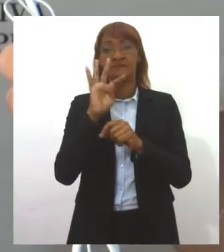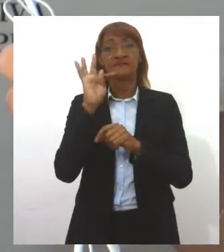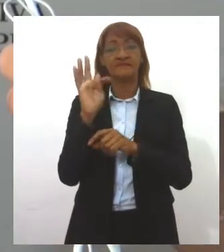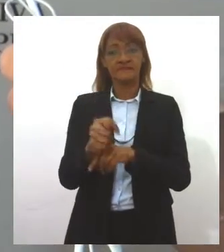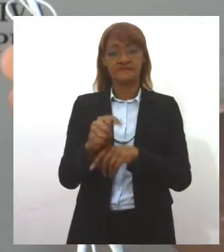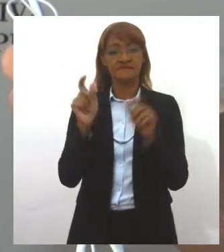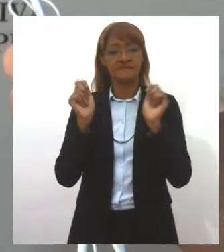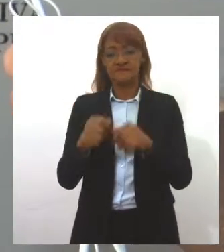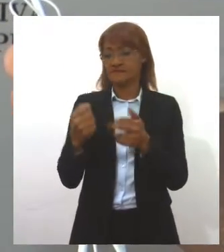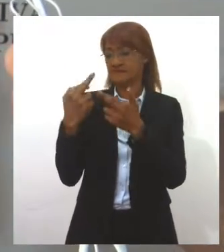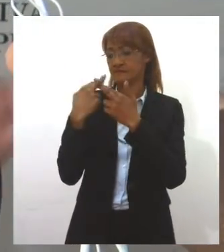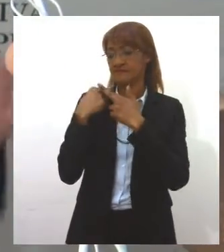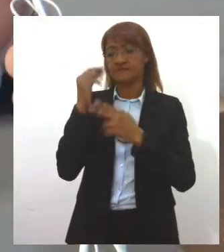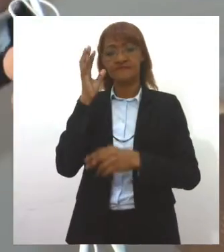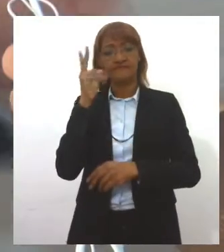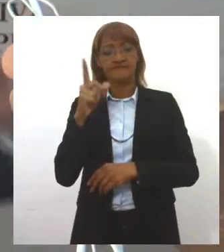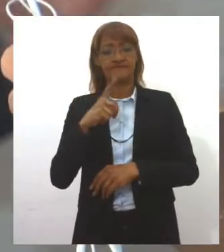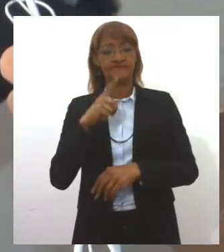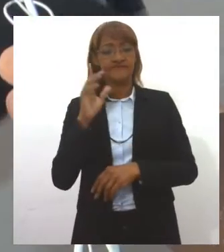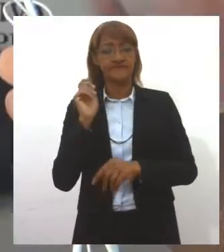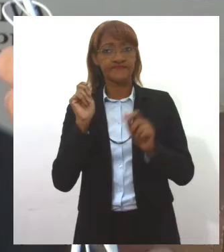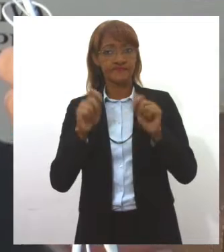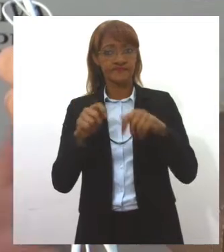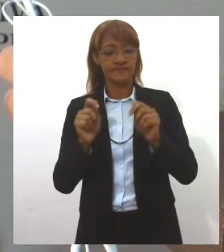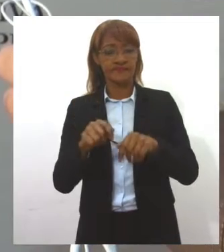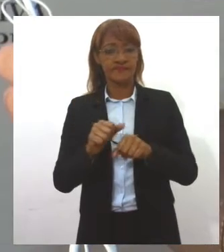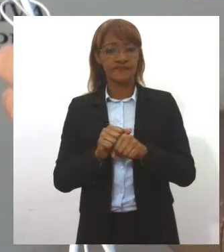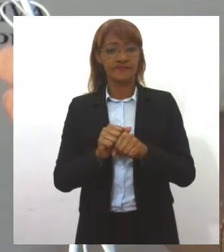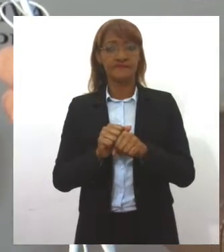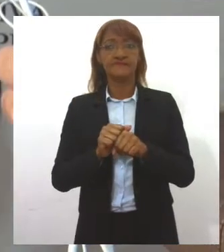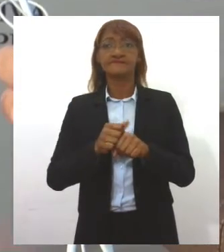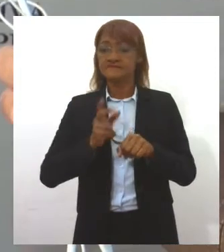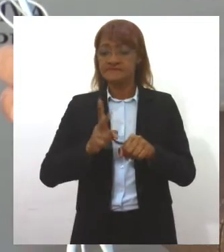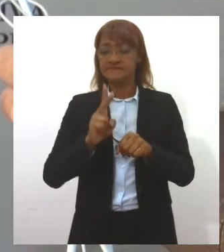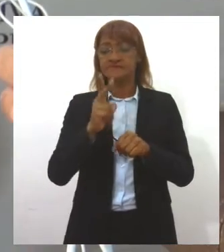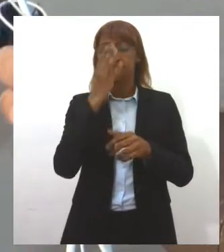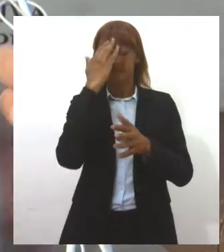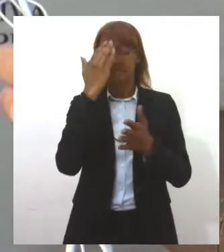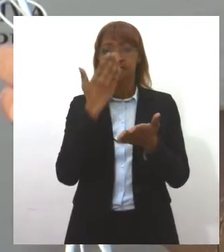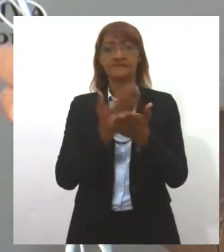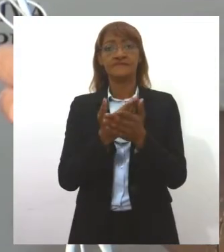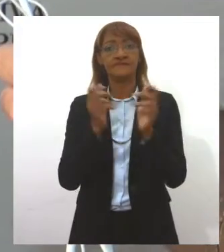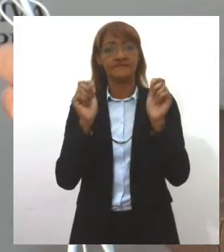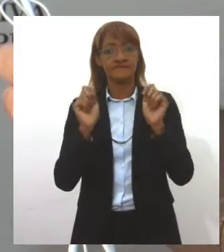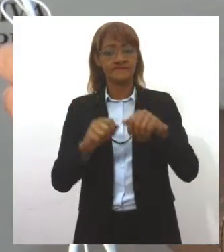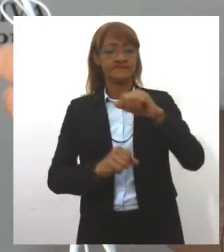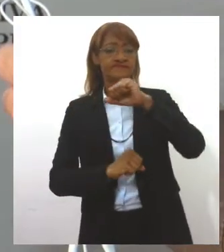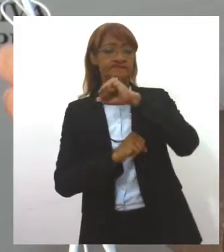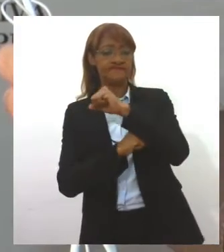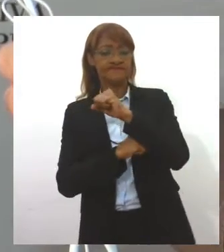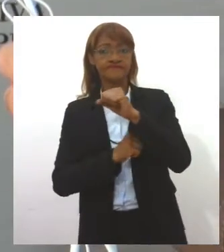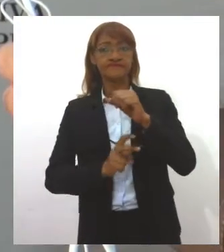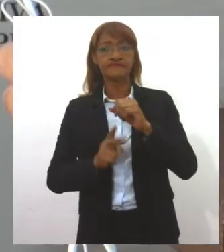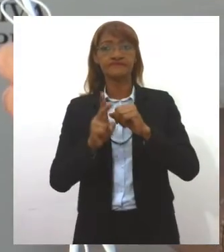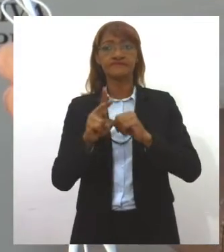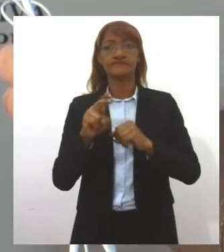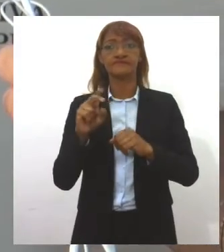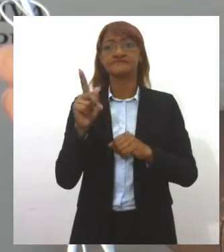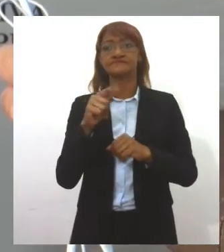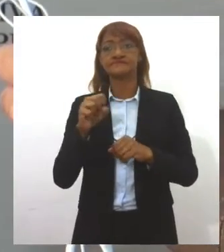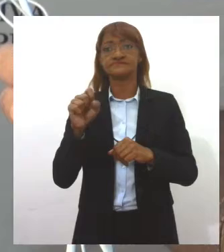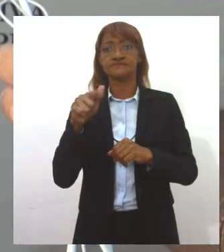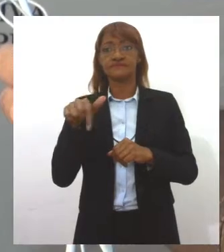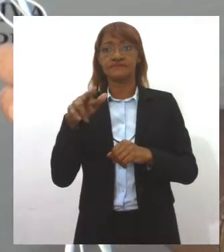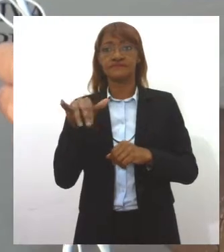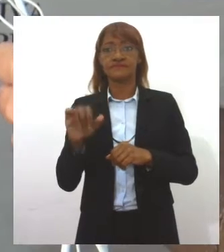com responsabilidade, ainda não se deve jogar a toalha, o Confiança ainda tem chances de permanecer na Série B, mas o mais importante, como